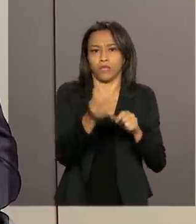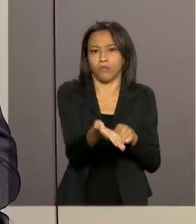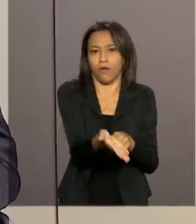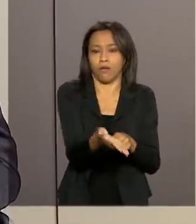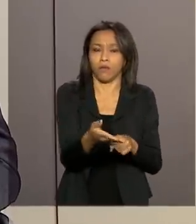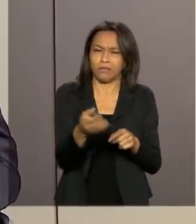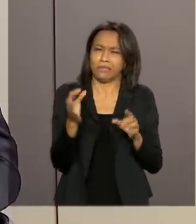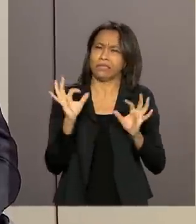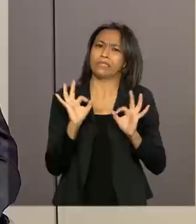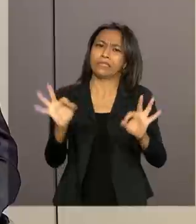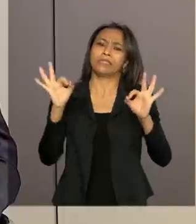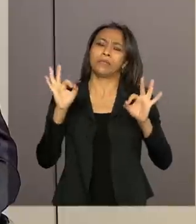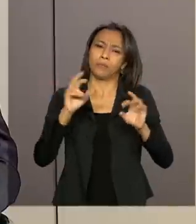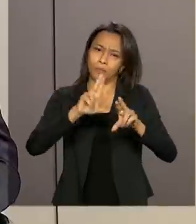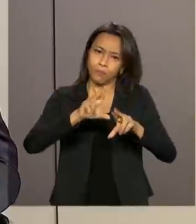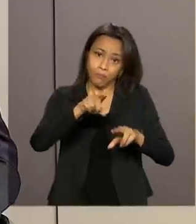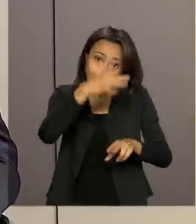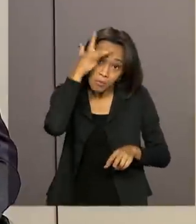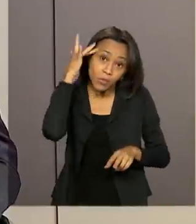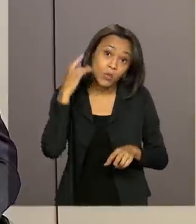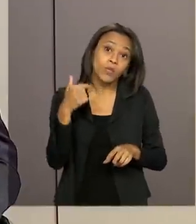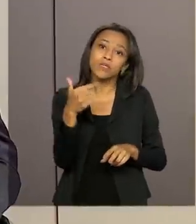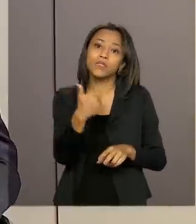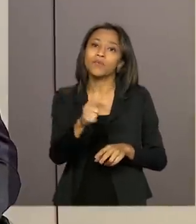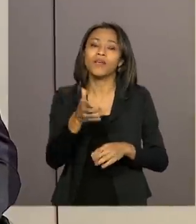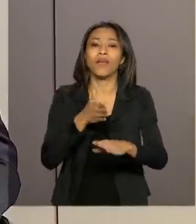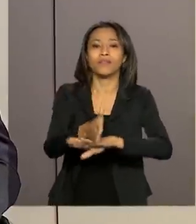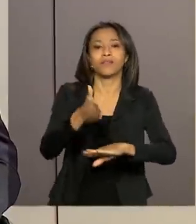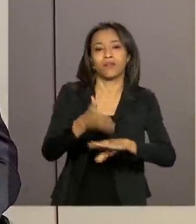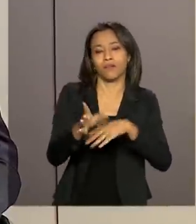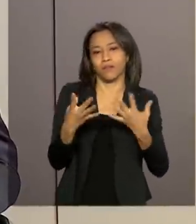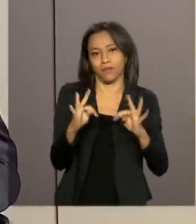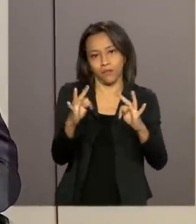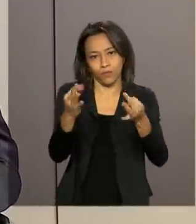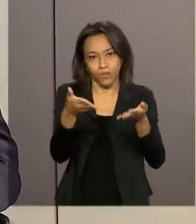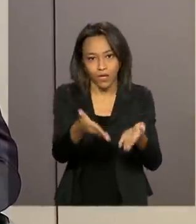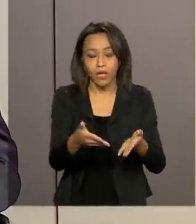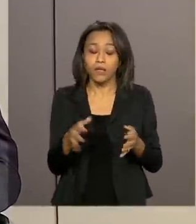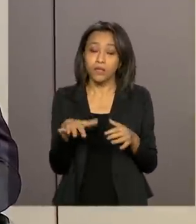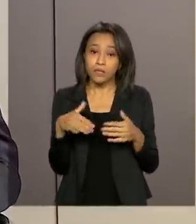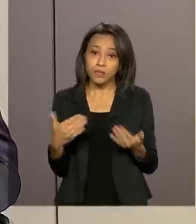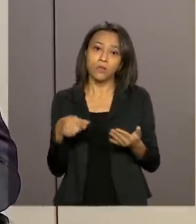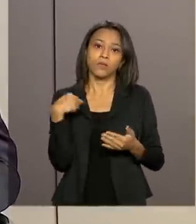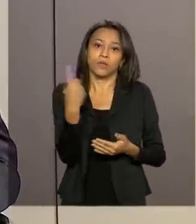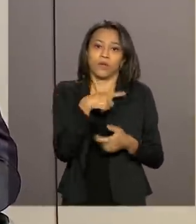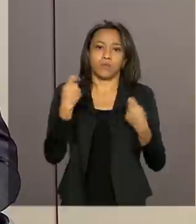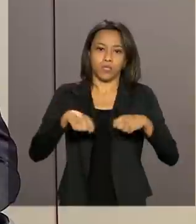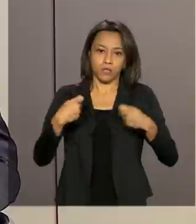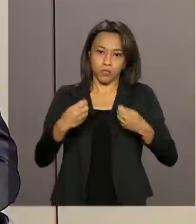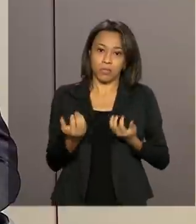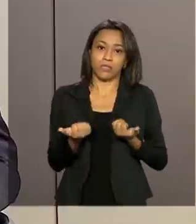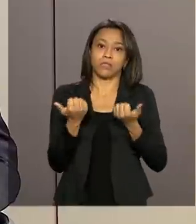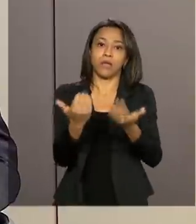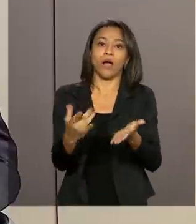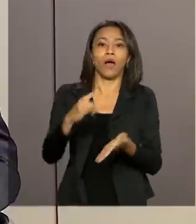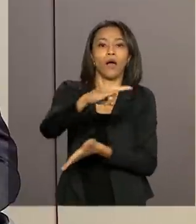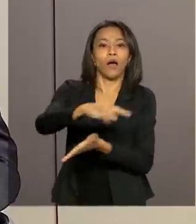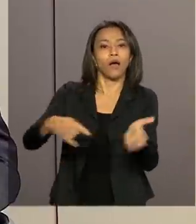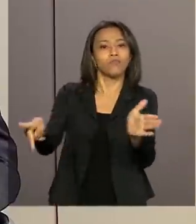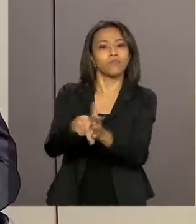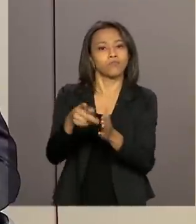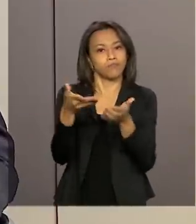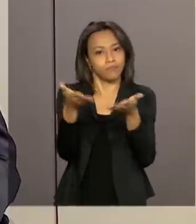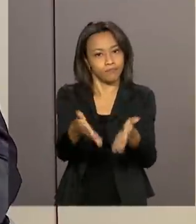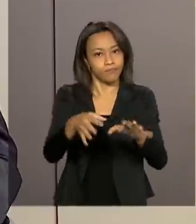Exatamente pelas pessoas não terem acesso às modernas tecnologias. Então nós precisamos titular a terra para essas